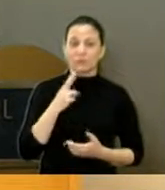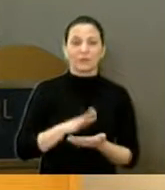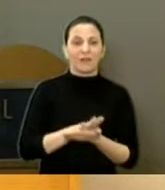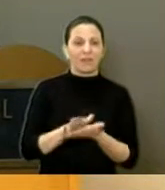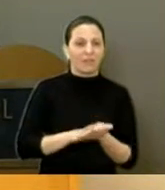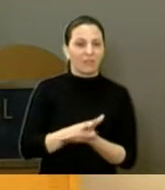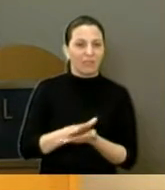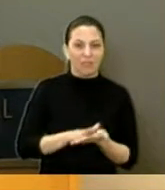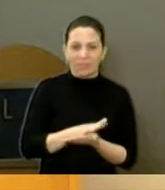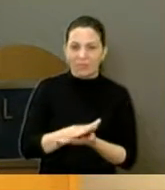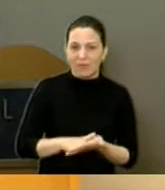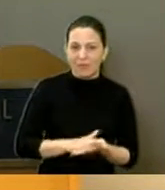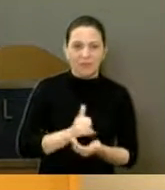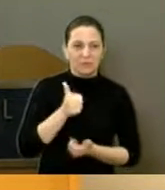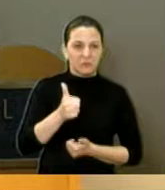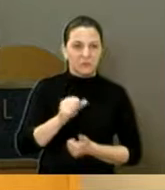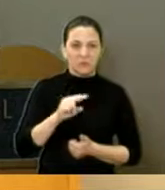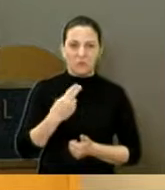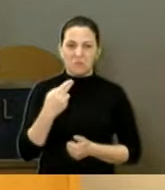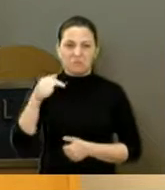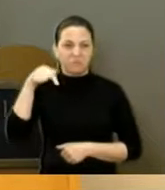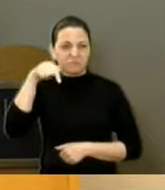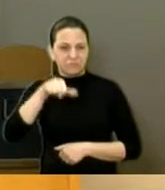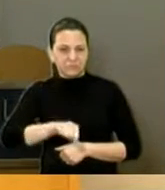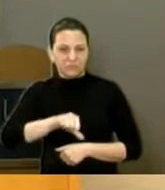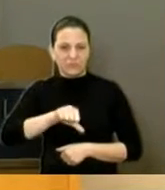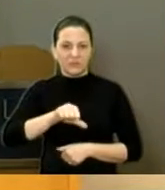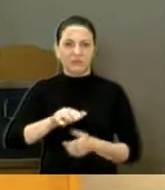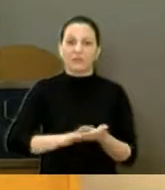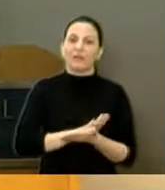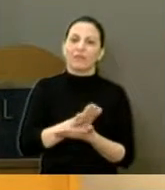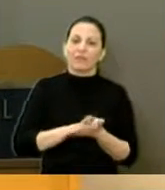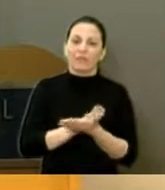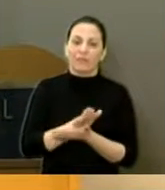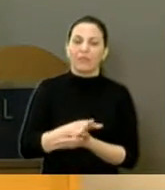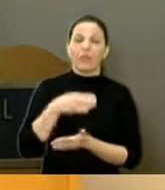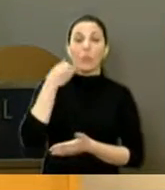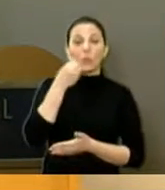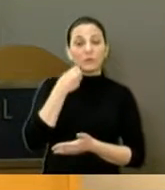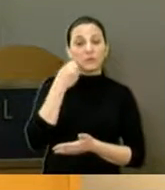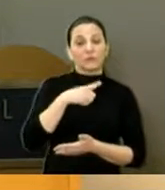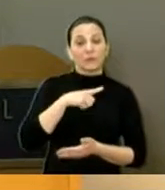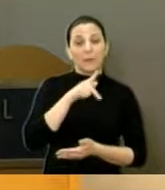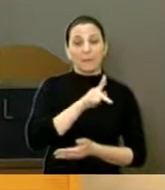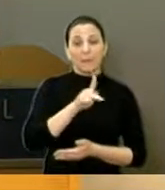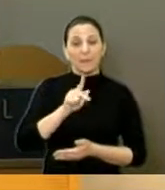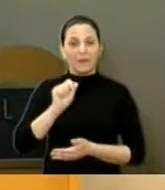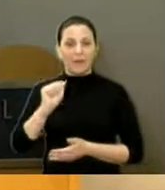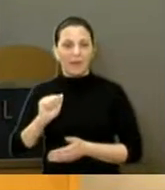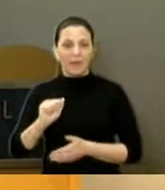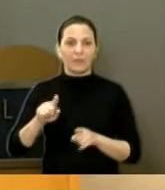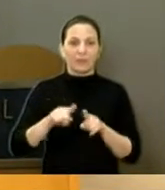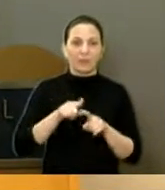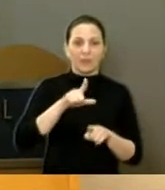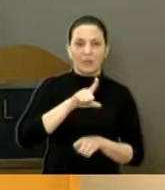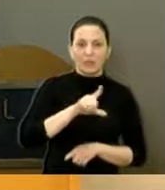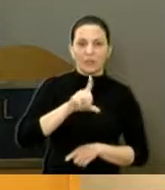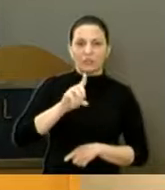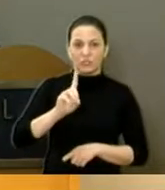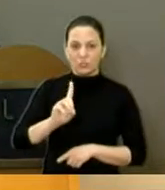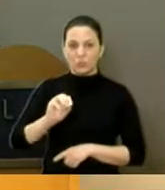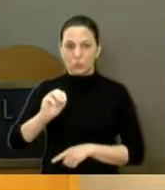nem negativa. E agora a gente tem que tomar até uma oportunidade do PPA e da Lei de Diretrizes Orçamentárias